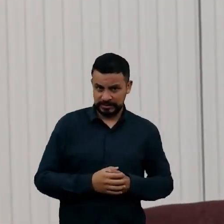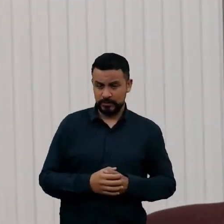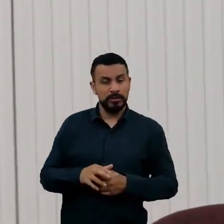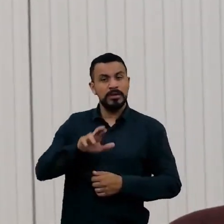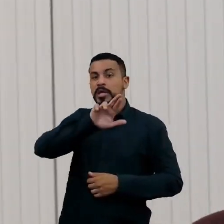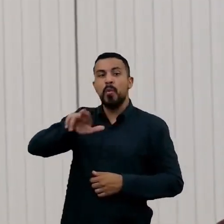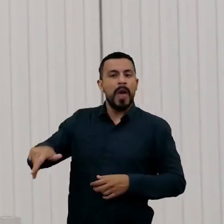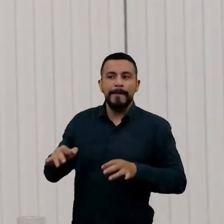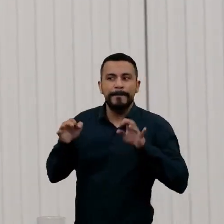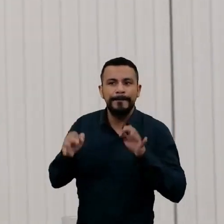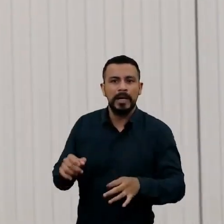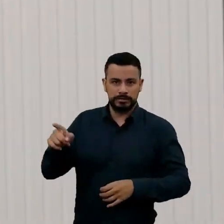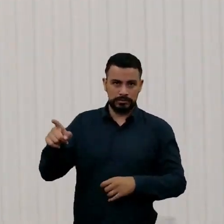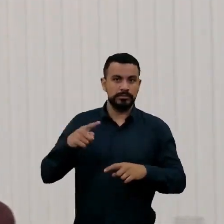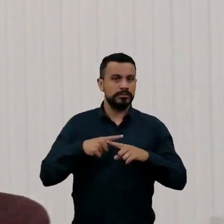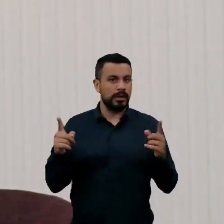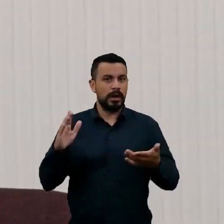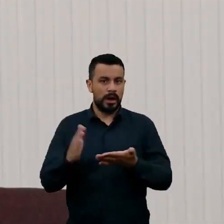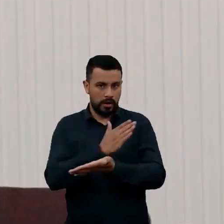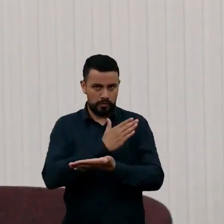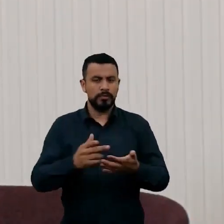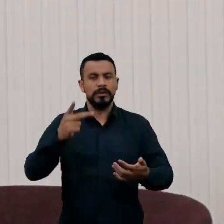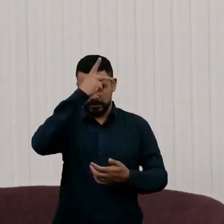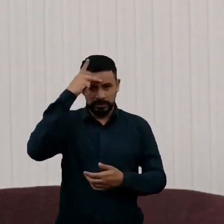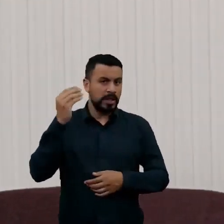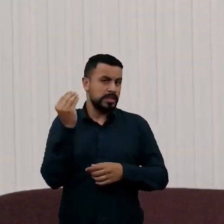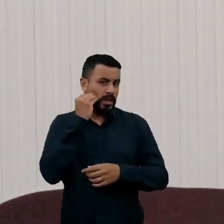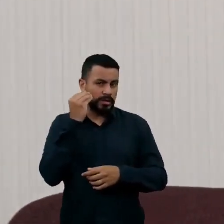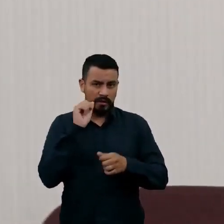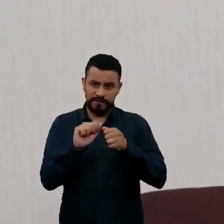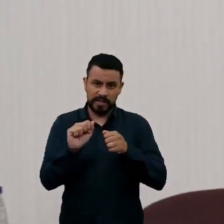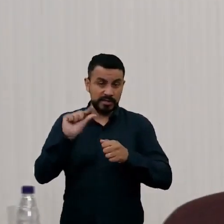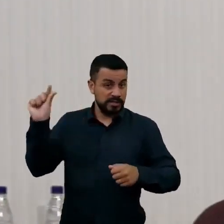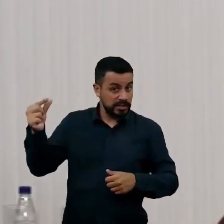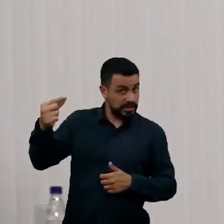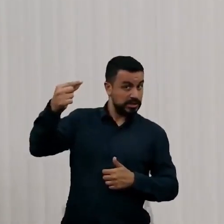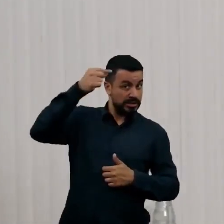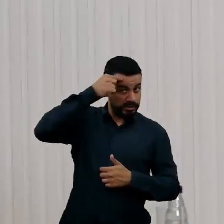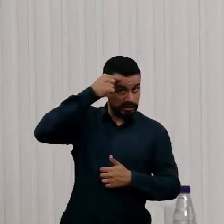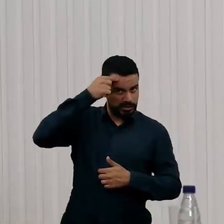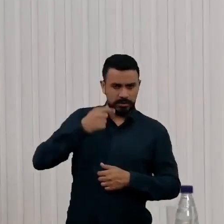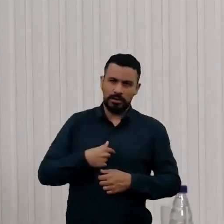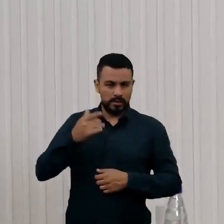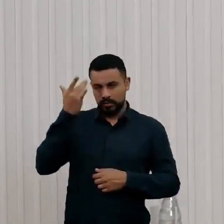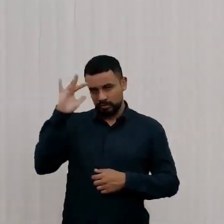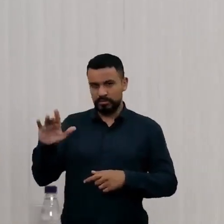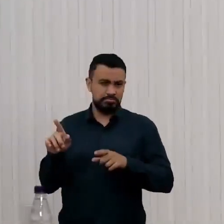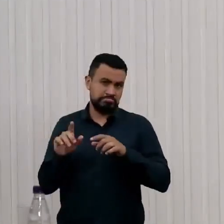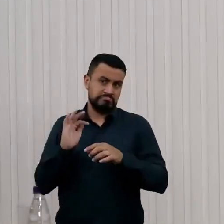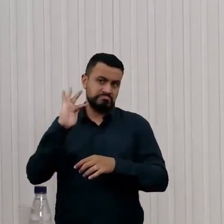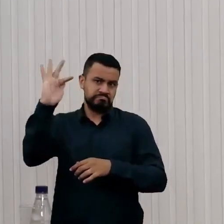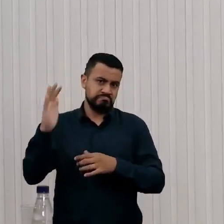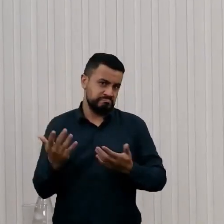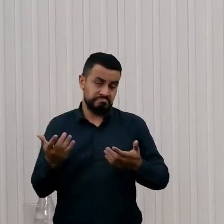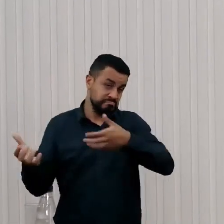mas algumas pessoas trabalham em implantes cerebrais, a gente não sabe até onde isso vai nos levar, ou em headset também. Talvez, em 50